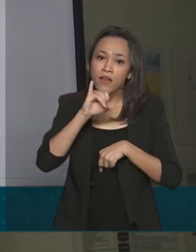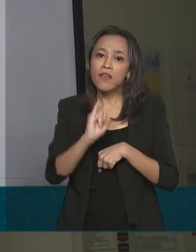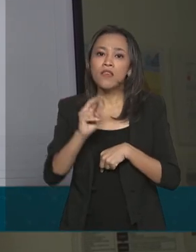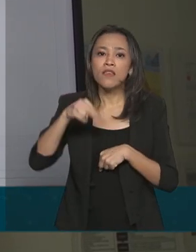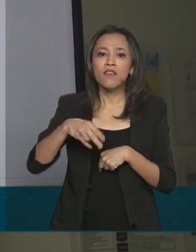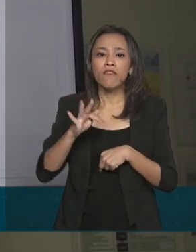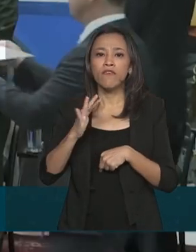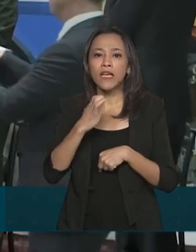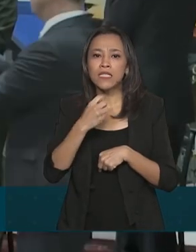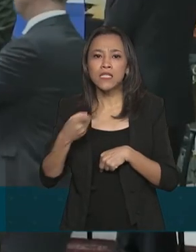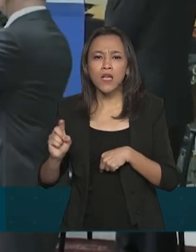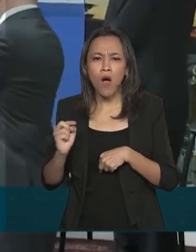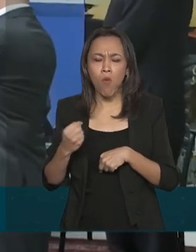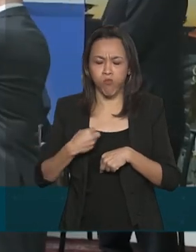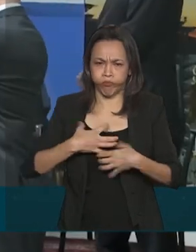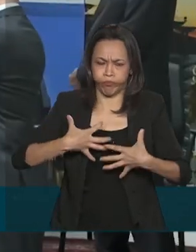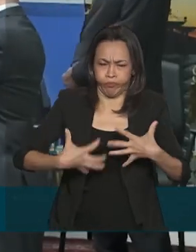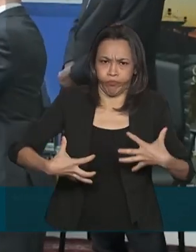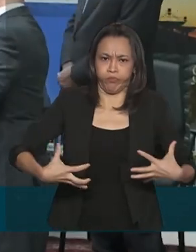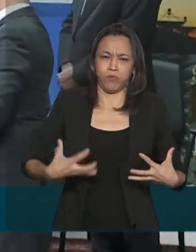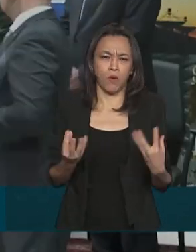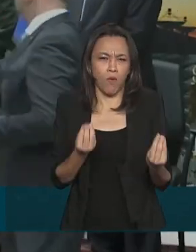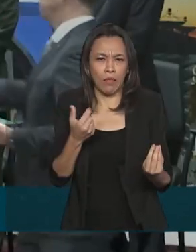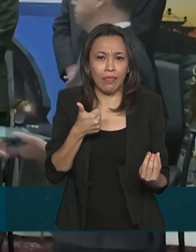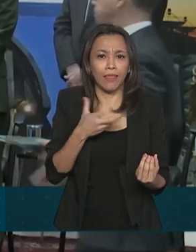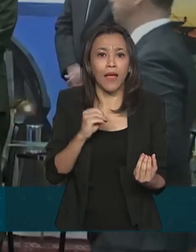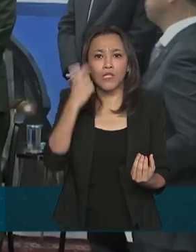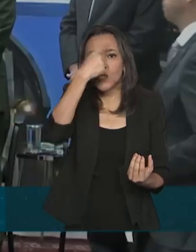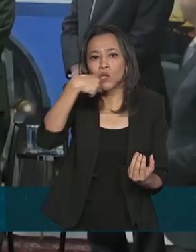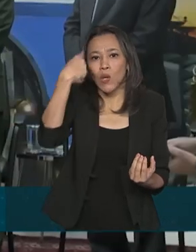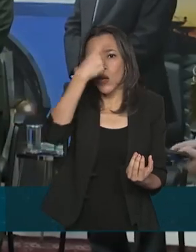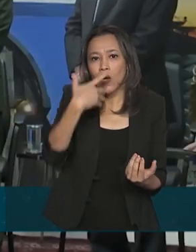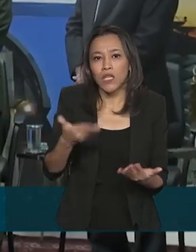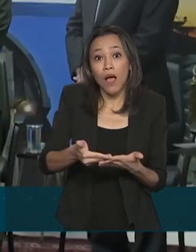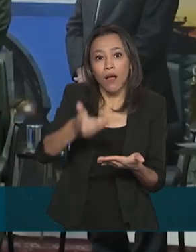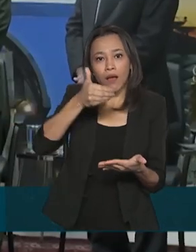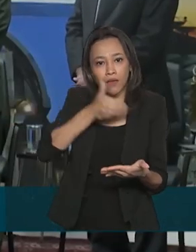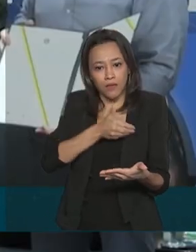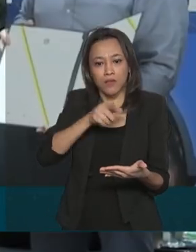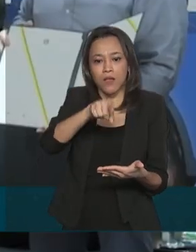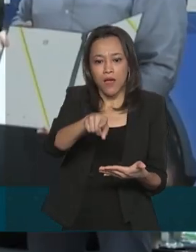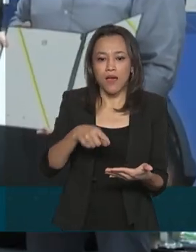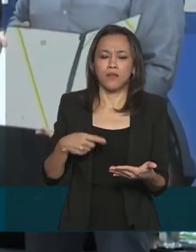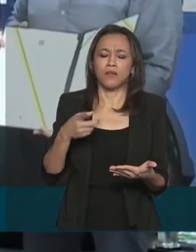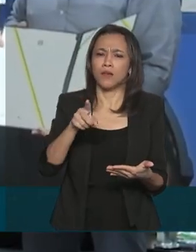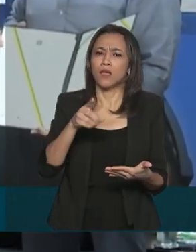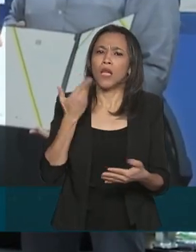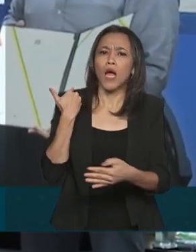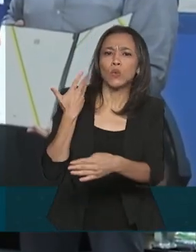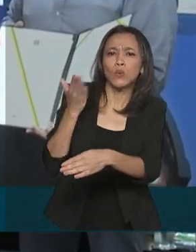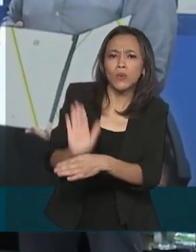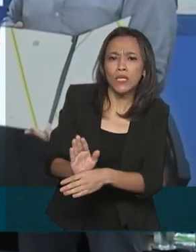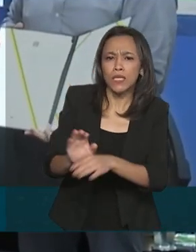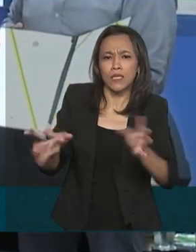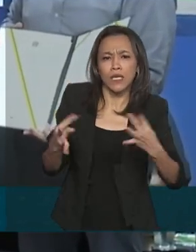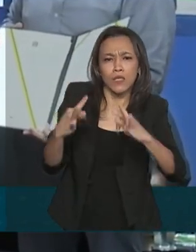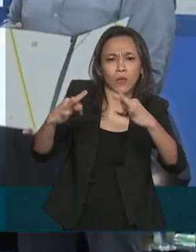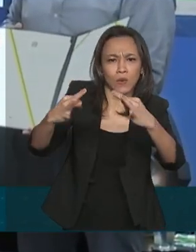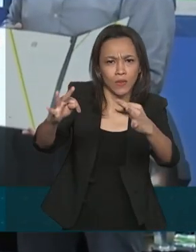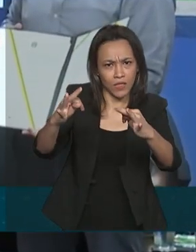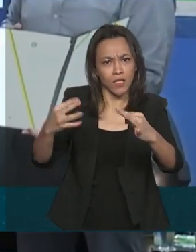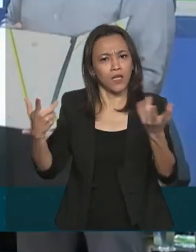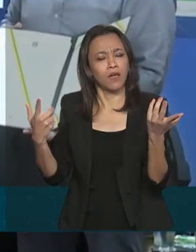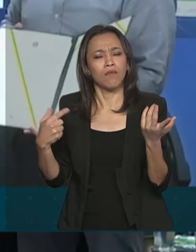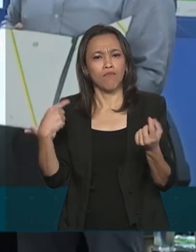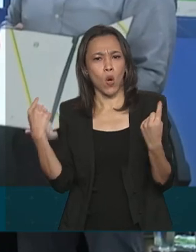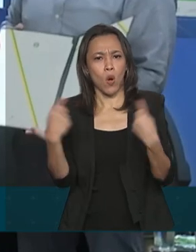horas de antecedência. Graças a uma parceria, a ferramenta de inteligência artificial está ajudando no enfrentamento da